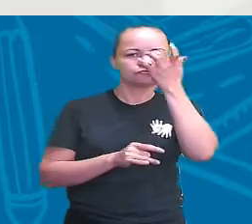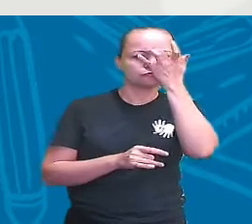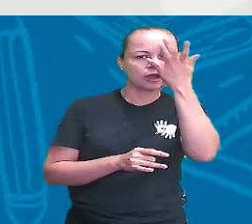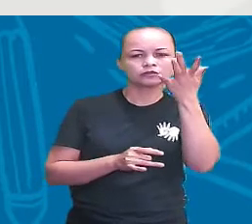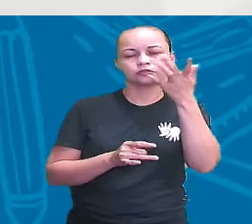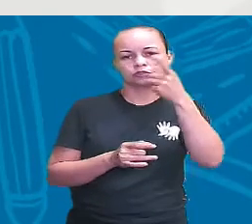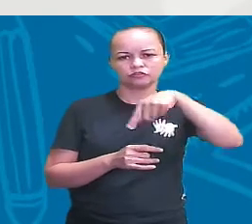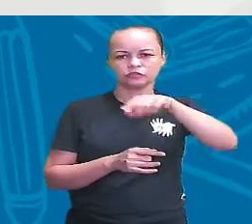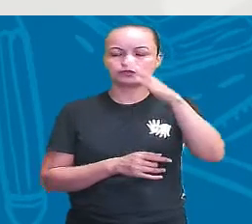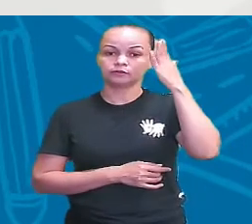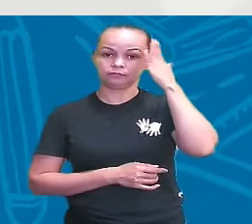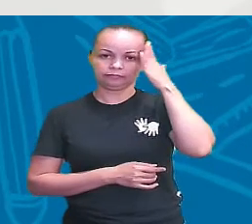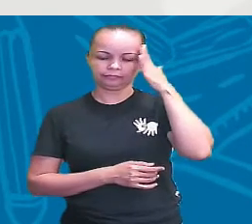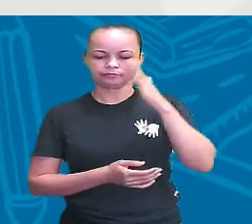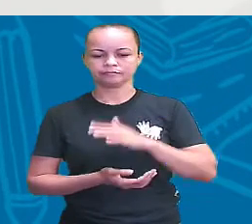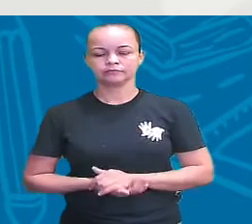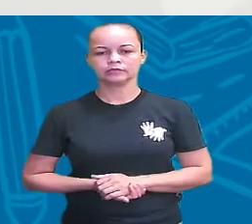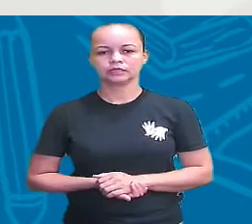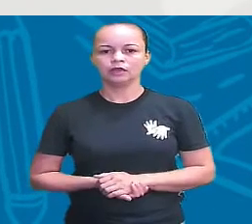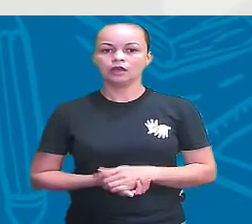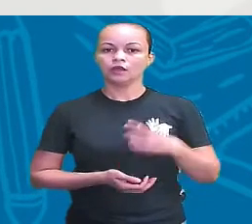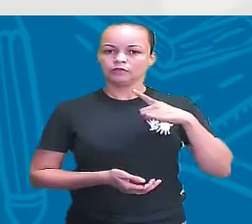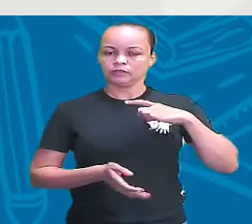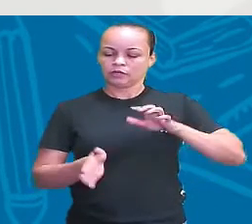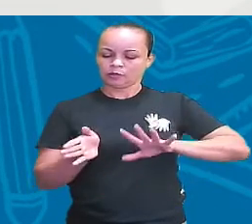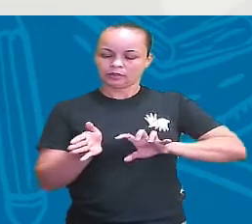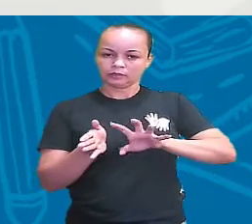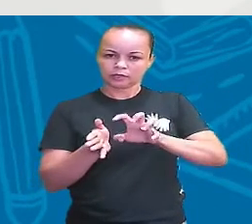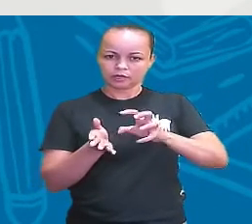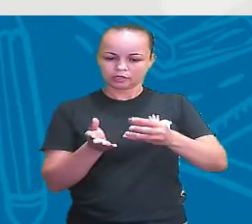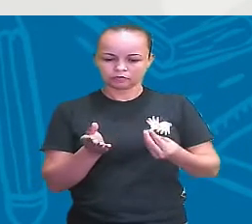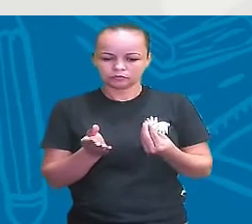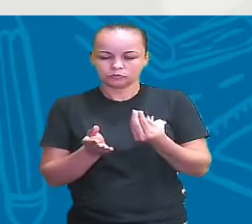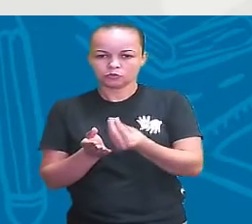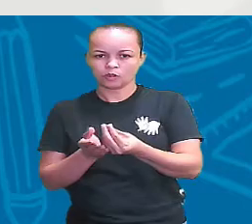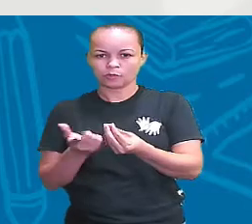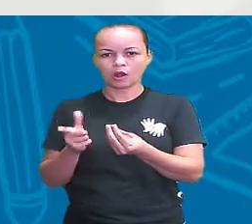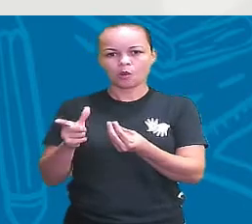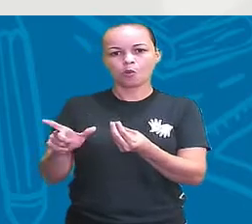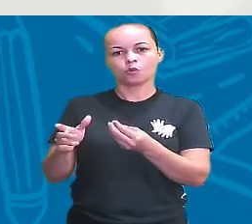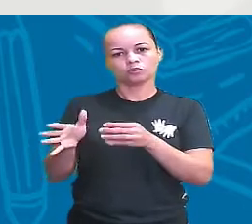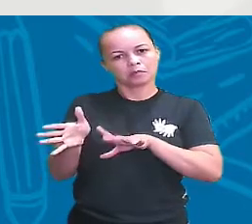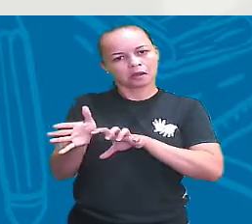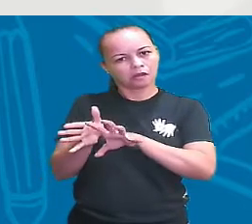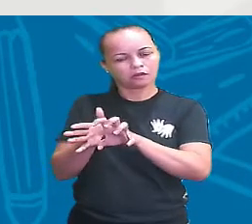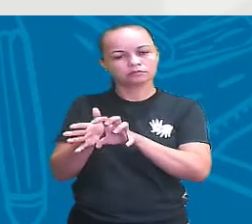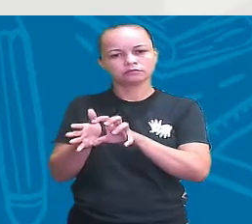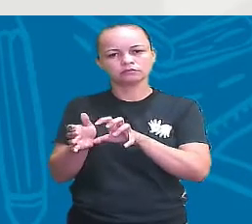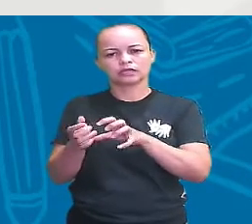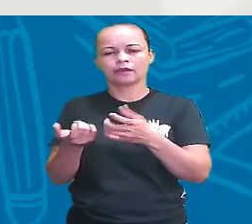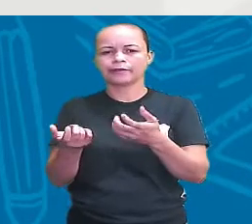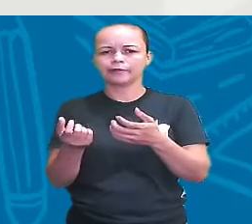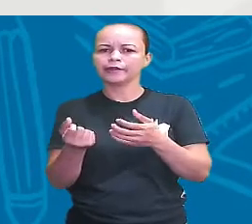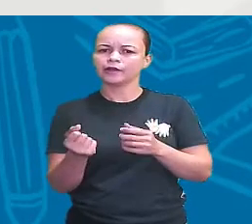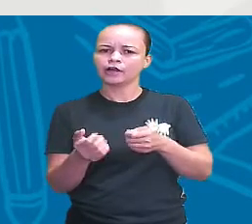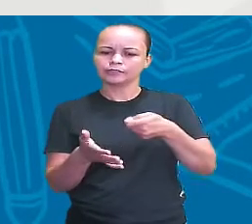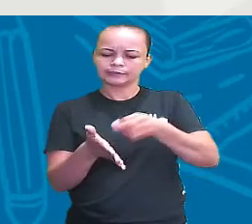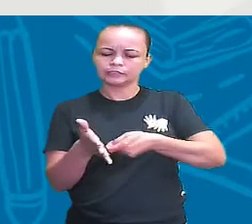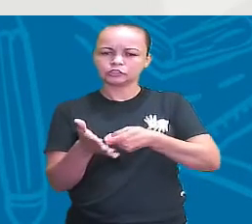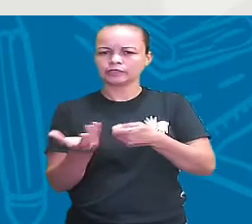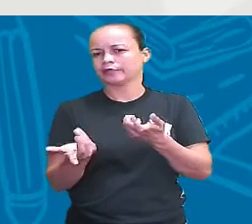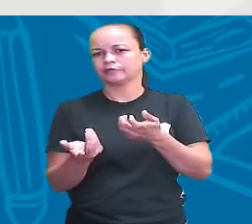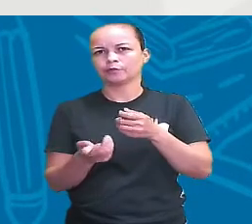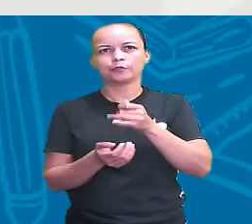vislumbrar, entender. Que vai ter uma bactéria que vai doar o seu material genético para outra bactéria. Por exemplo, a resistência a um tipo de antibiótico,